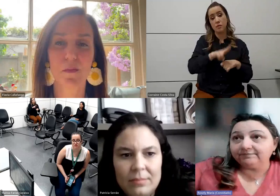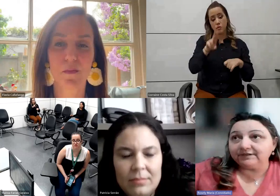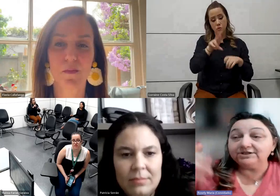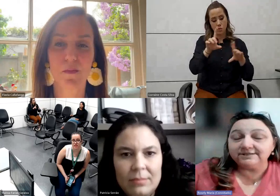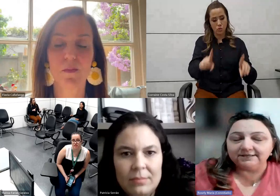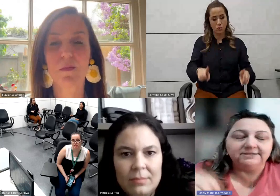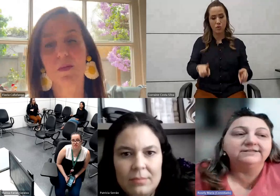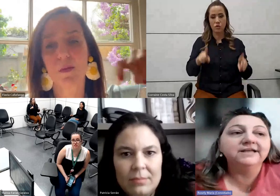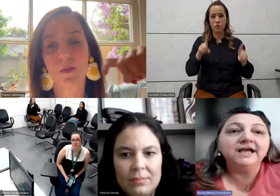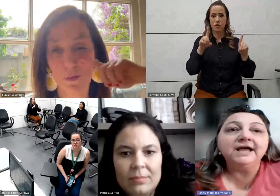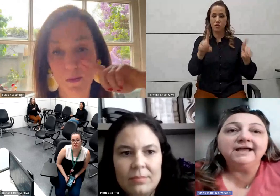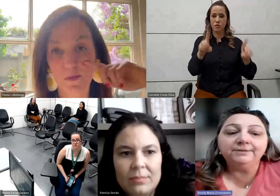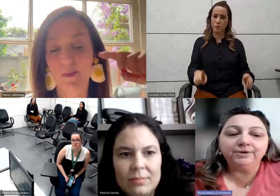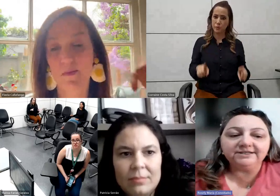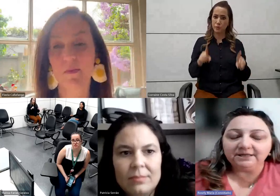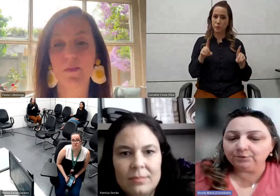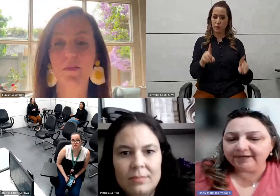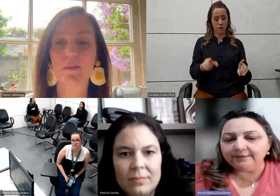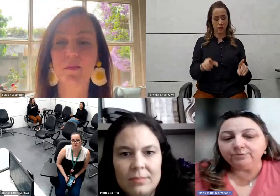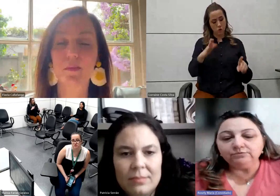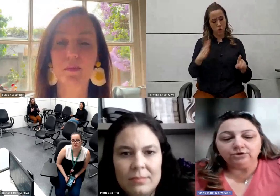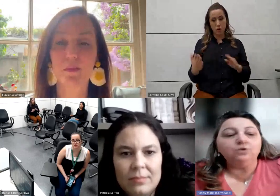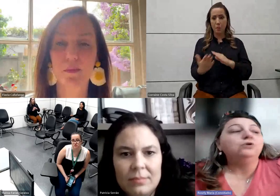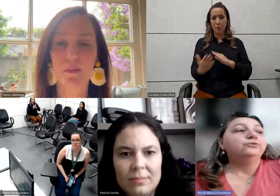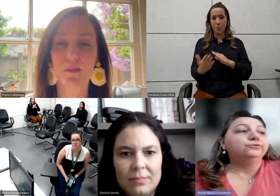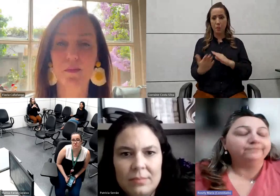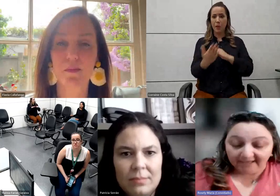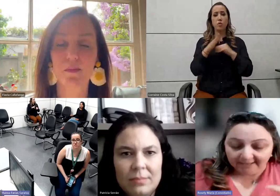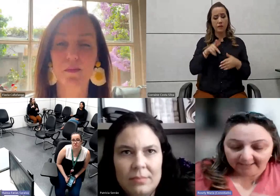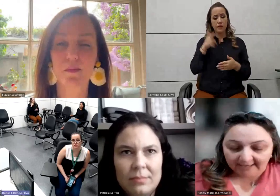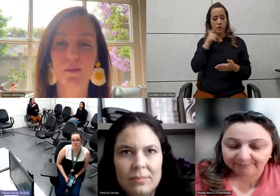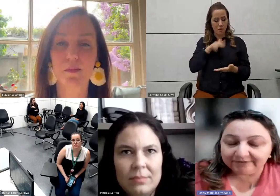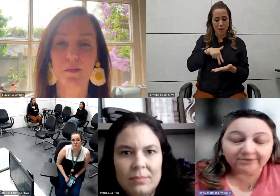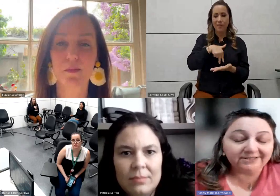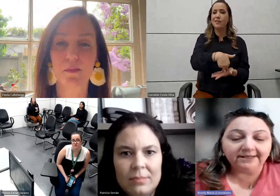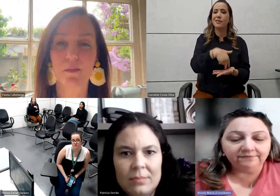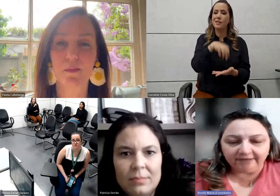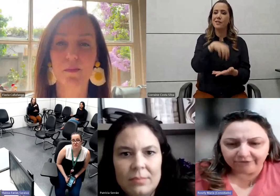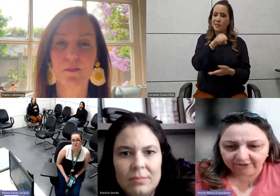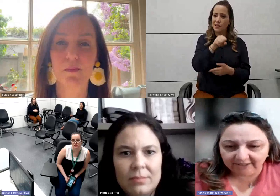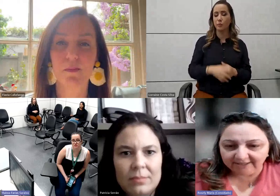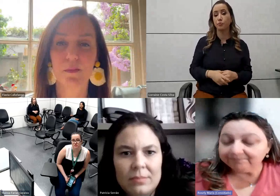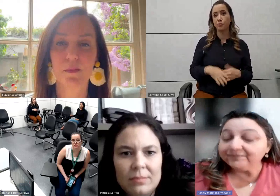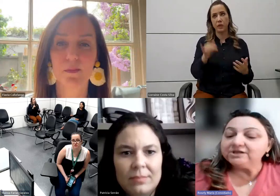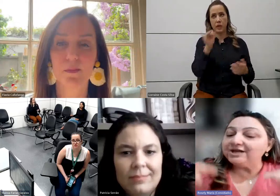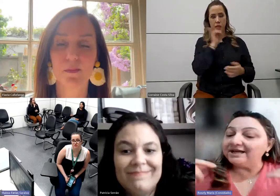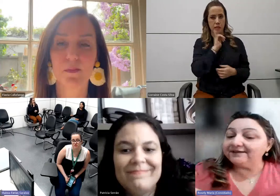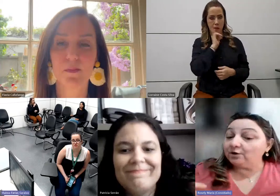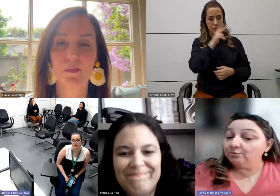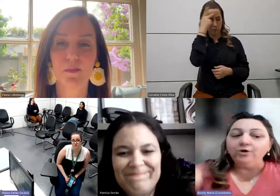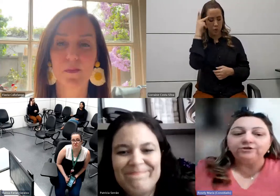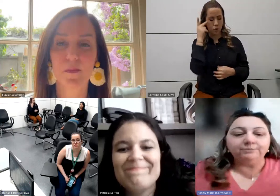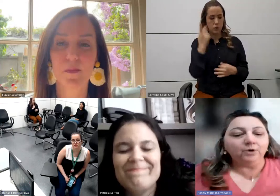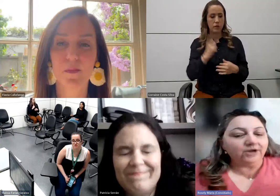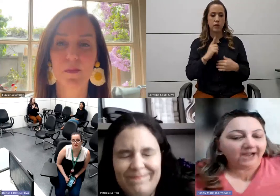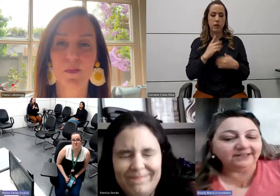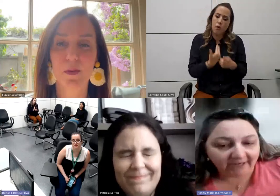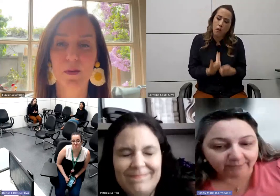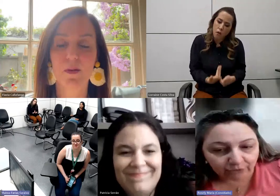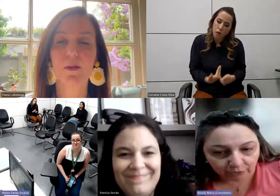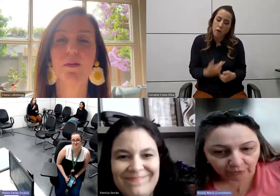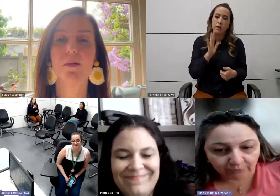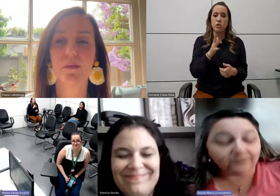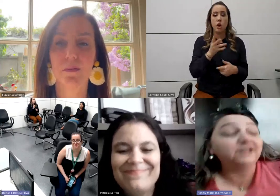distâncias. E, por exemplo, para ir para um jogo, as pessoas que têm fadiga já ficam muito